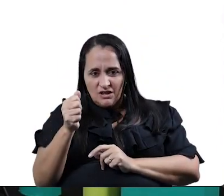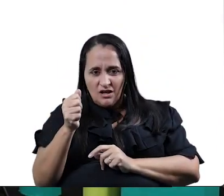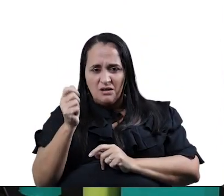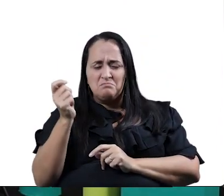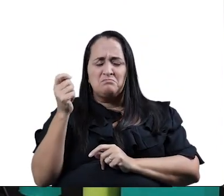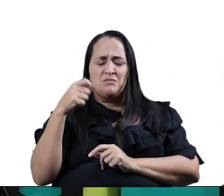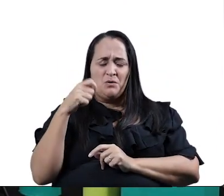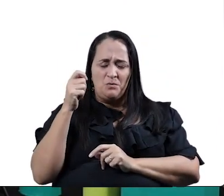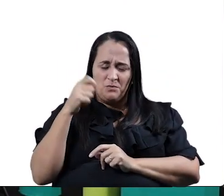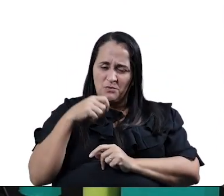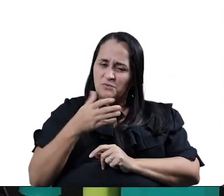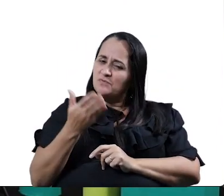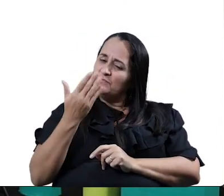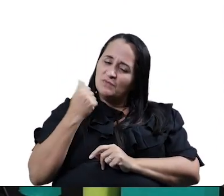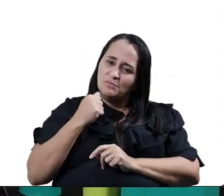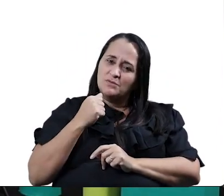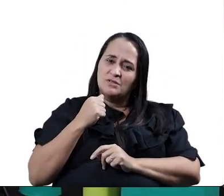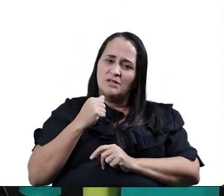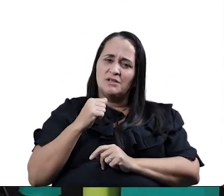Vamos lá.